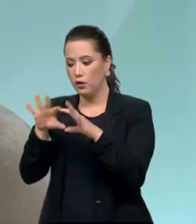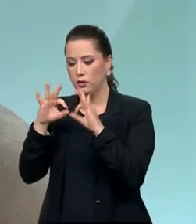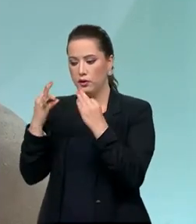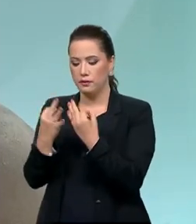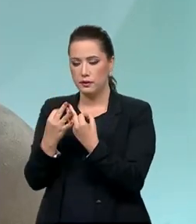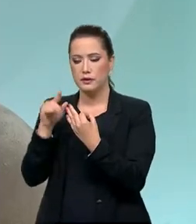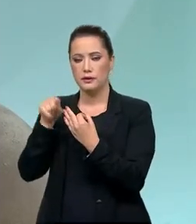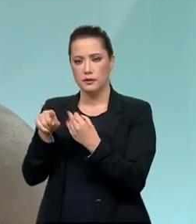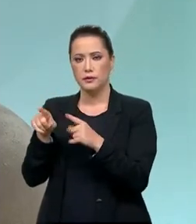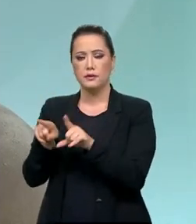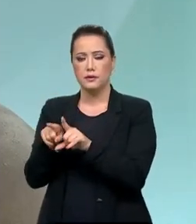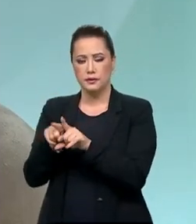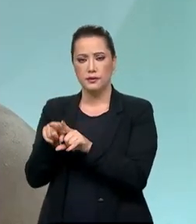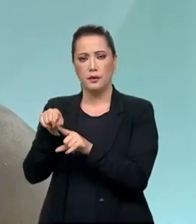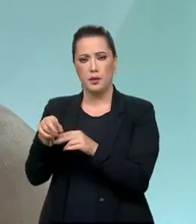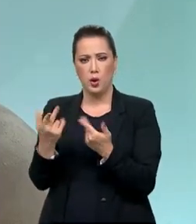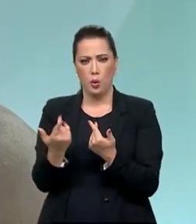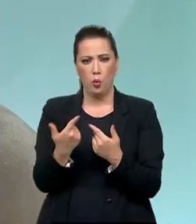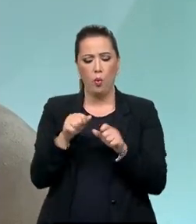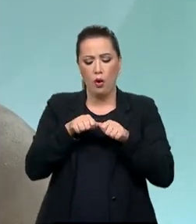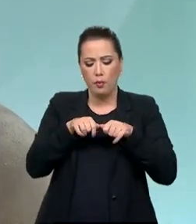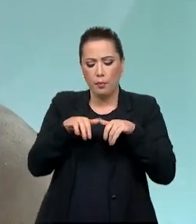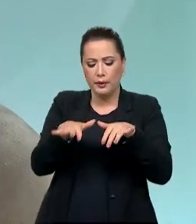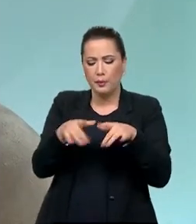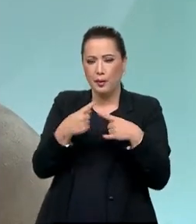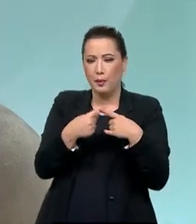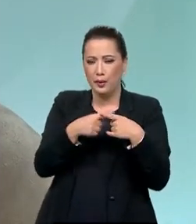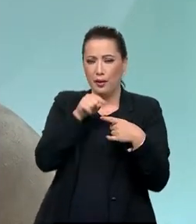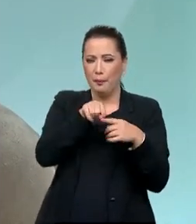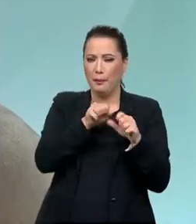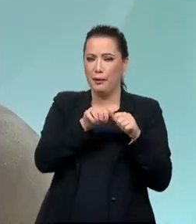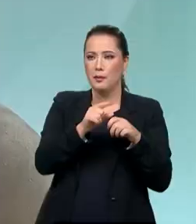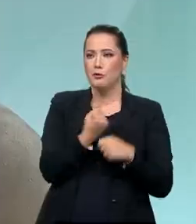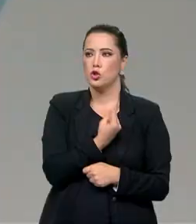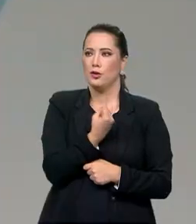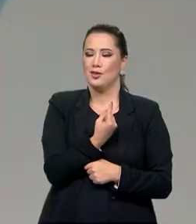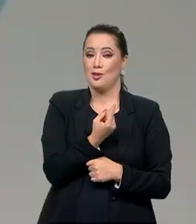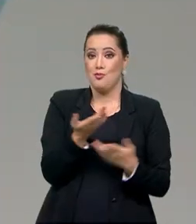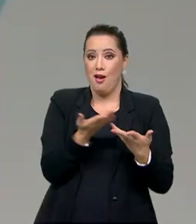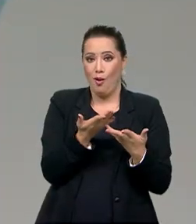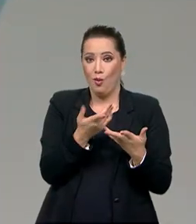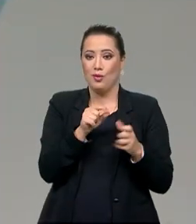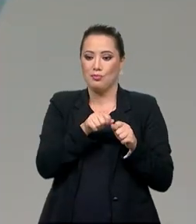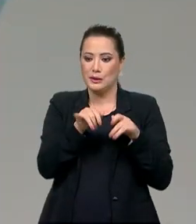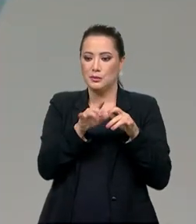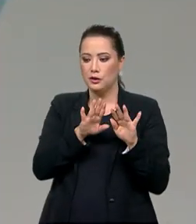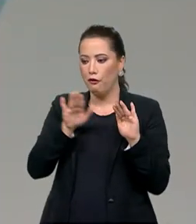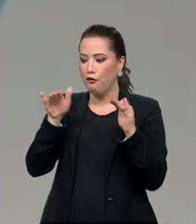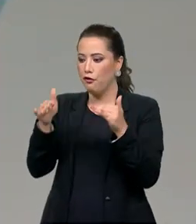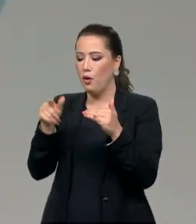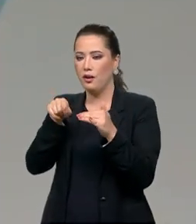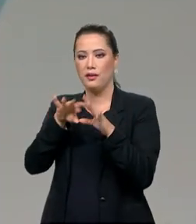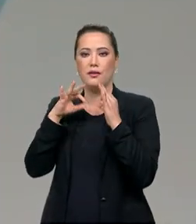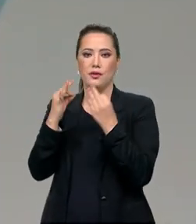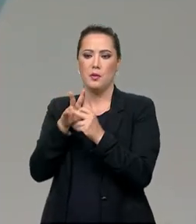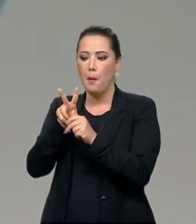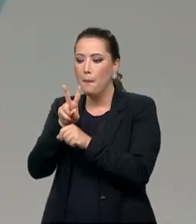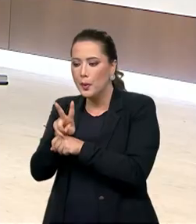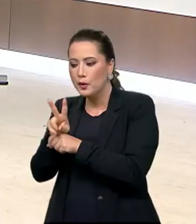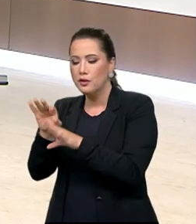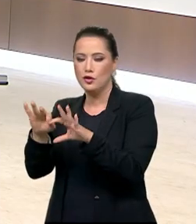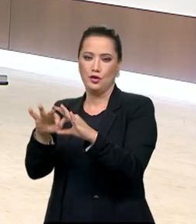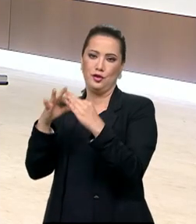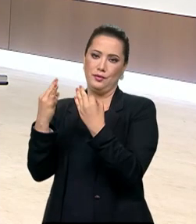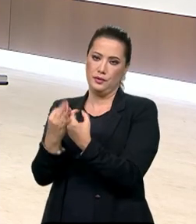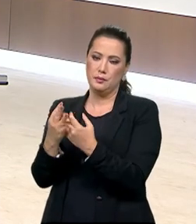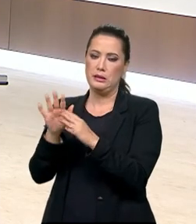individualismo pra uma solidariedade necessária pela pandemia, evidentemente que nós vamos estar mais fortalecidos pra enfrentar esses problemas.